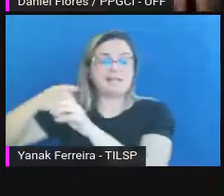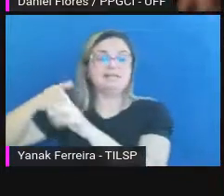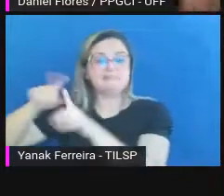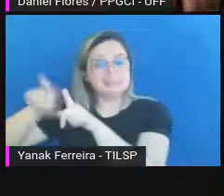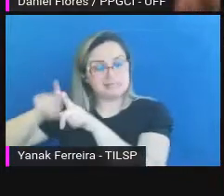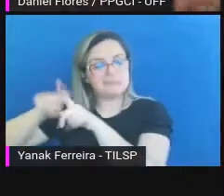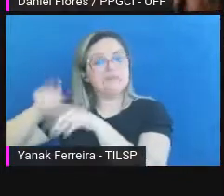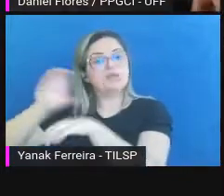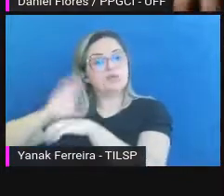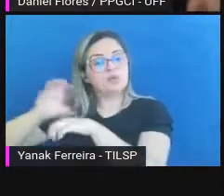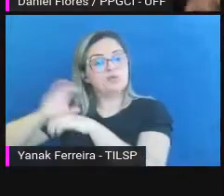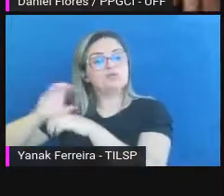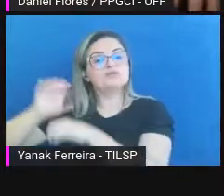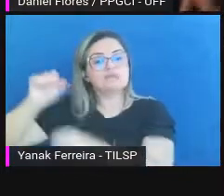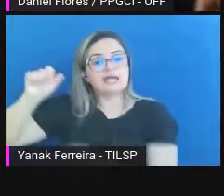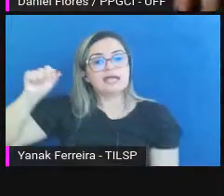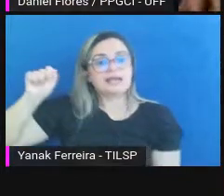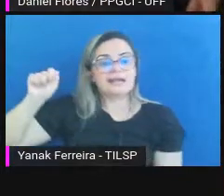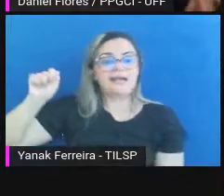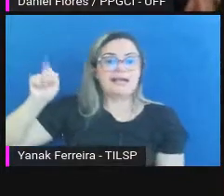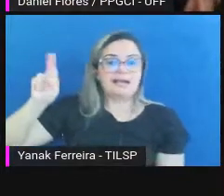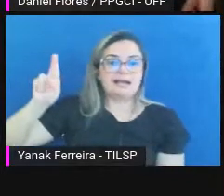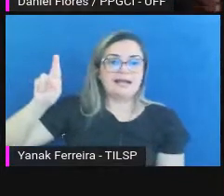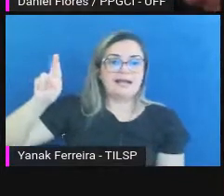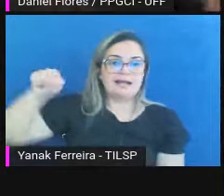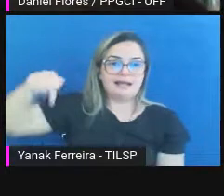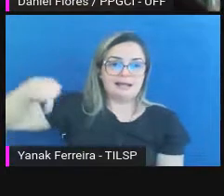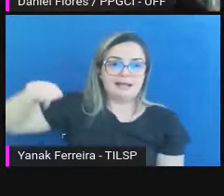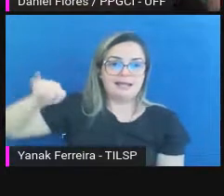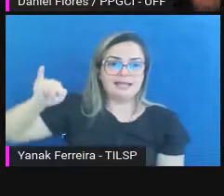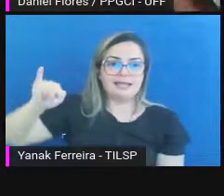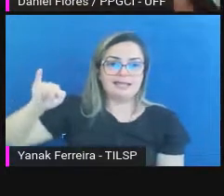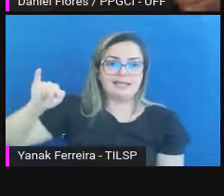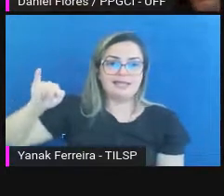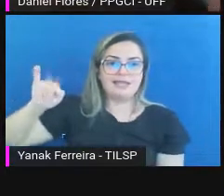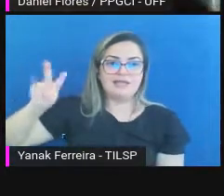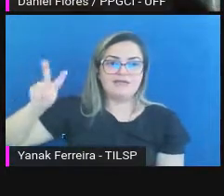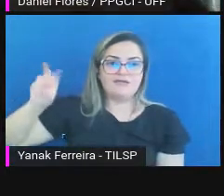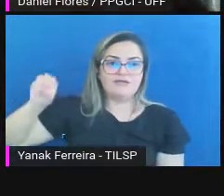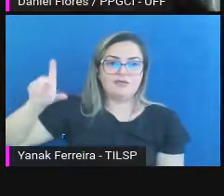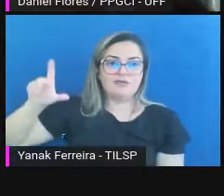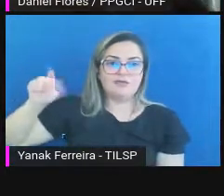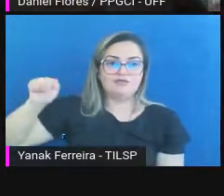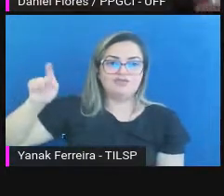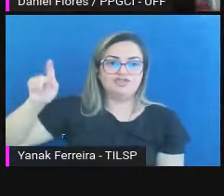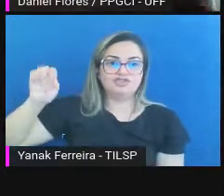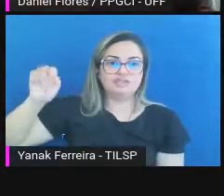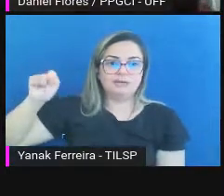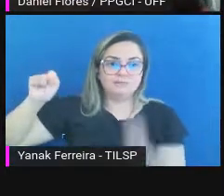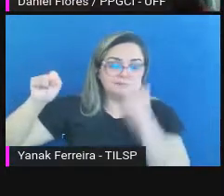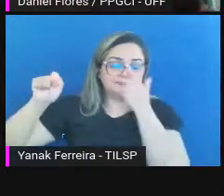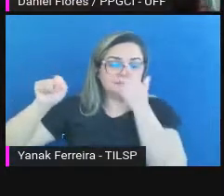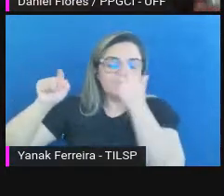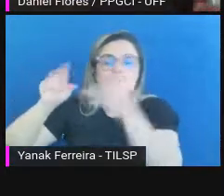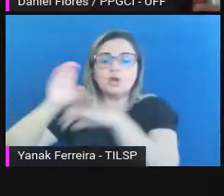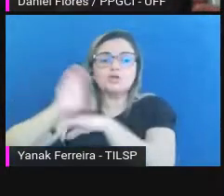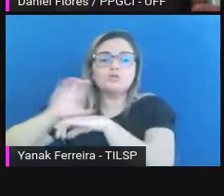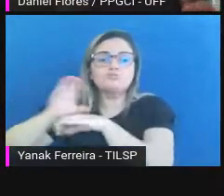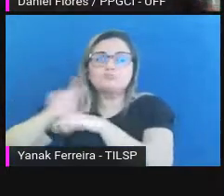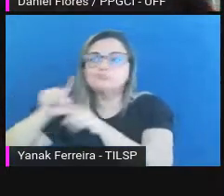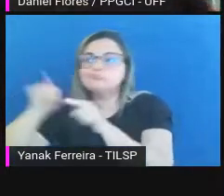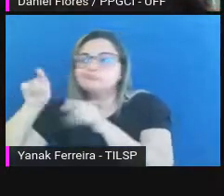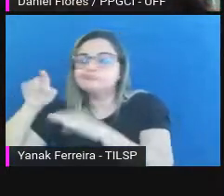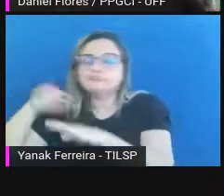que os alunos têm uma relação de idas e vindas e podem cursar um curso e outro e outro.